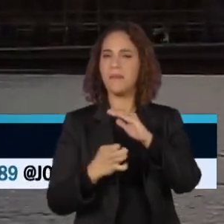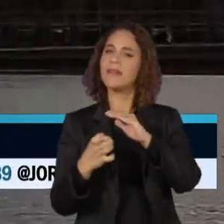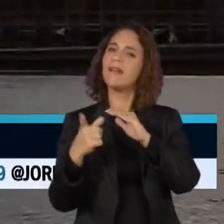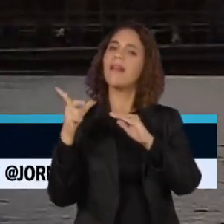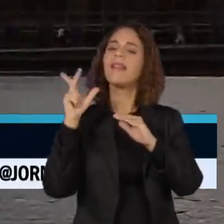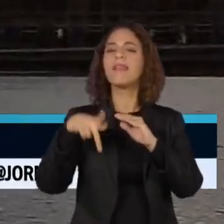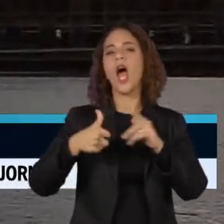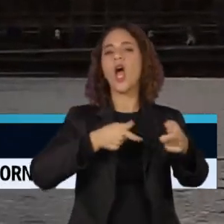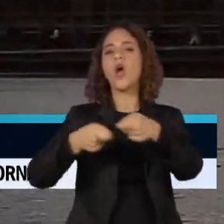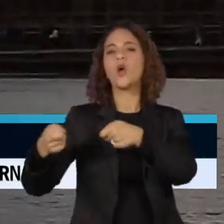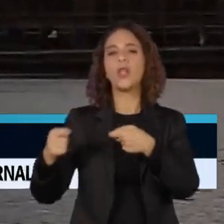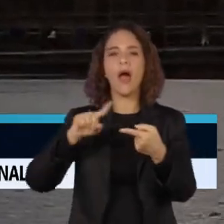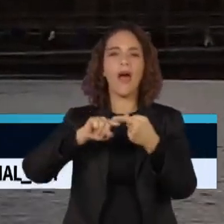o poder de articulação no parlamento.